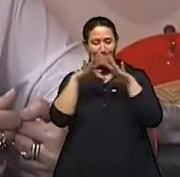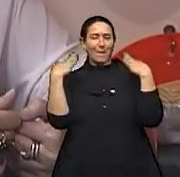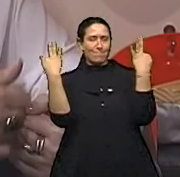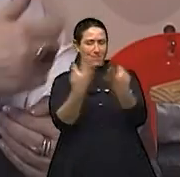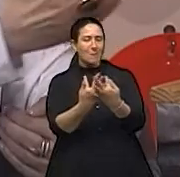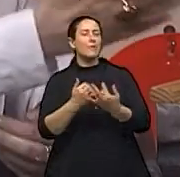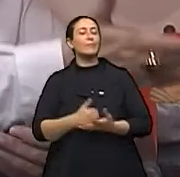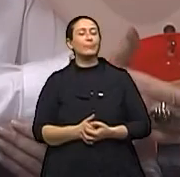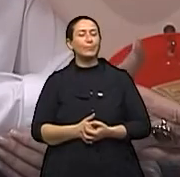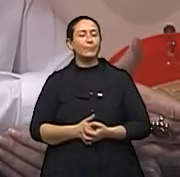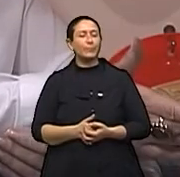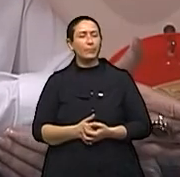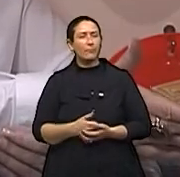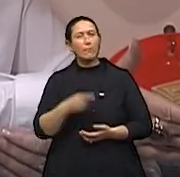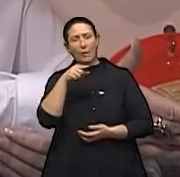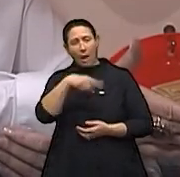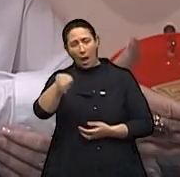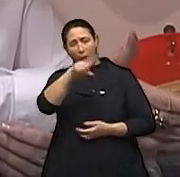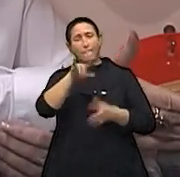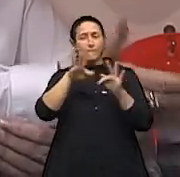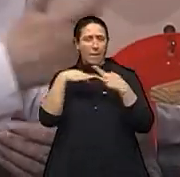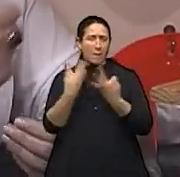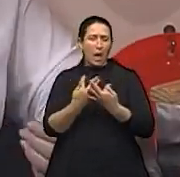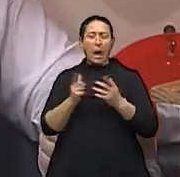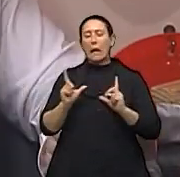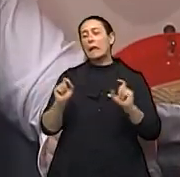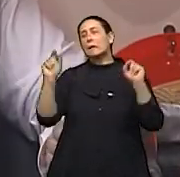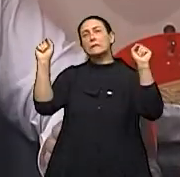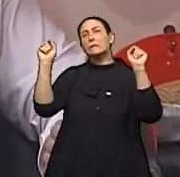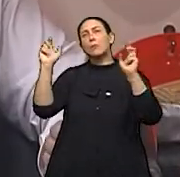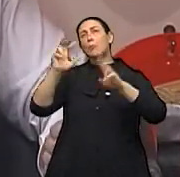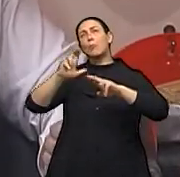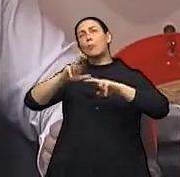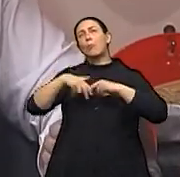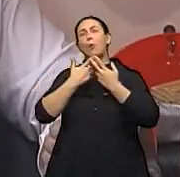que tem tendência para o câncer, por acaso.